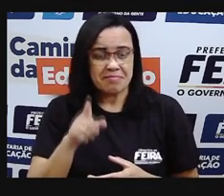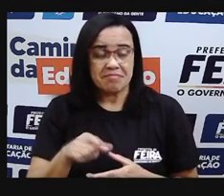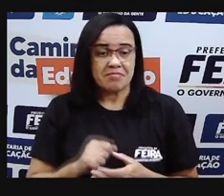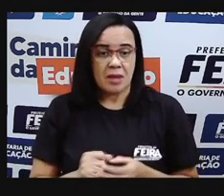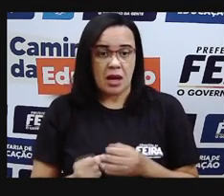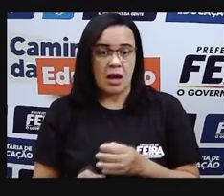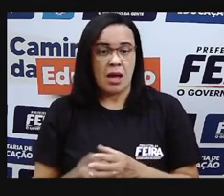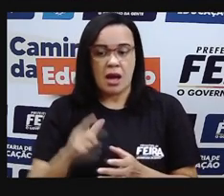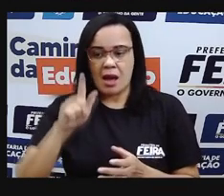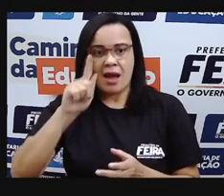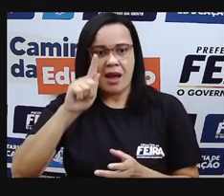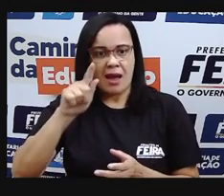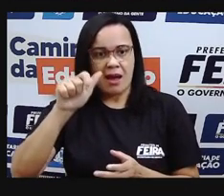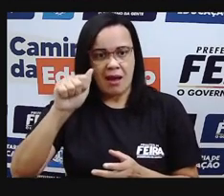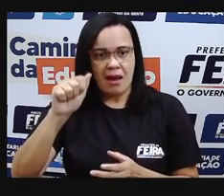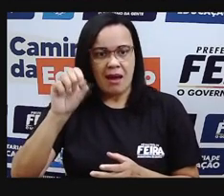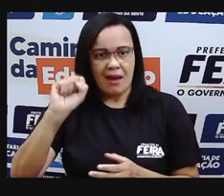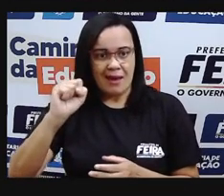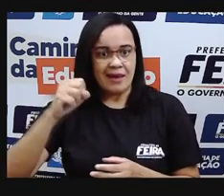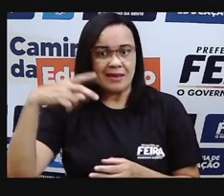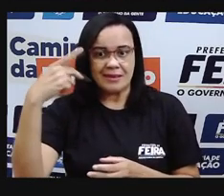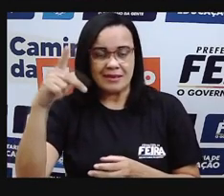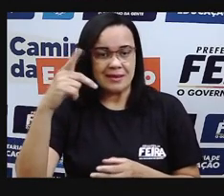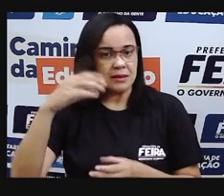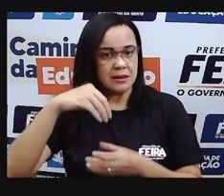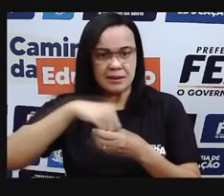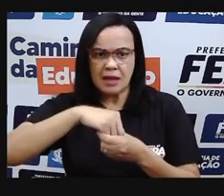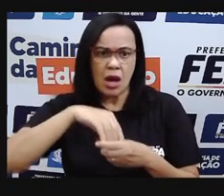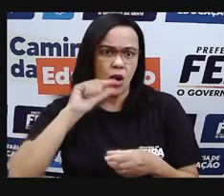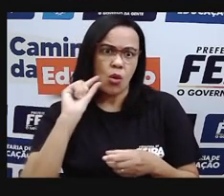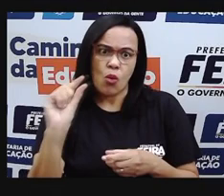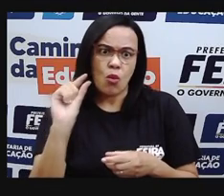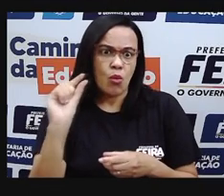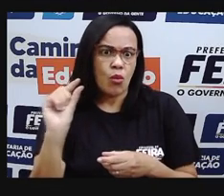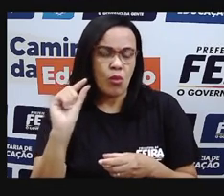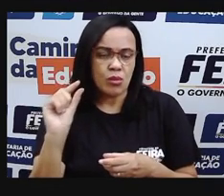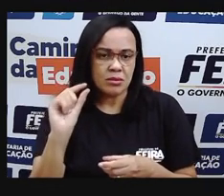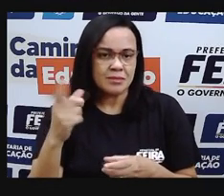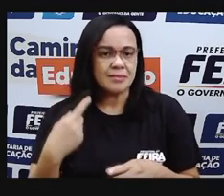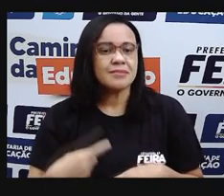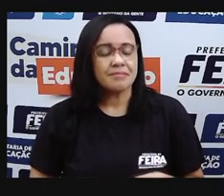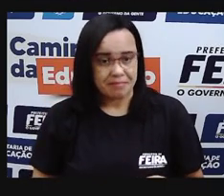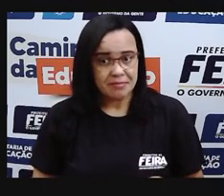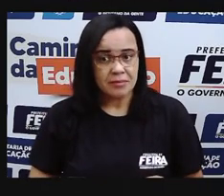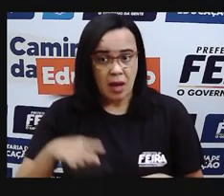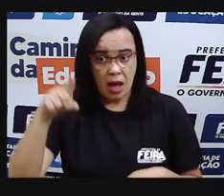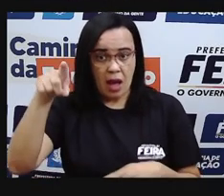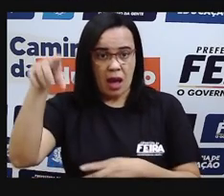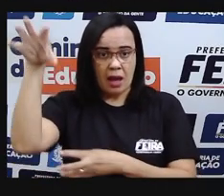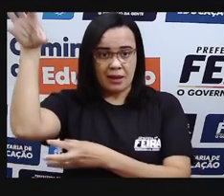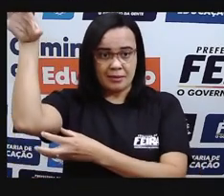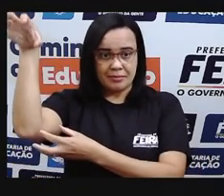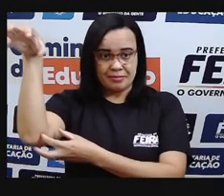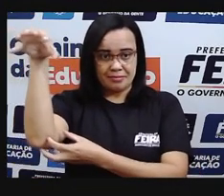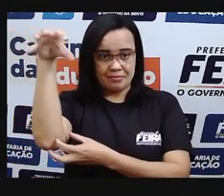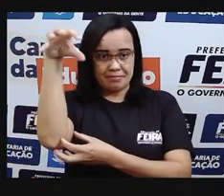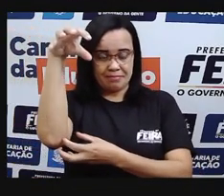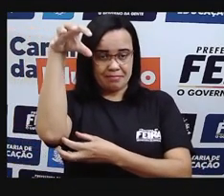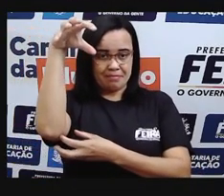gás nesse ambiente, tá? E é onde vão orbitar os satélites artificiais, ok?